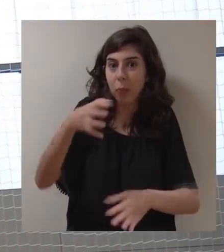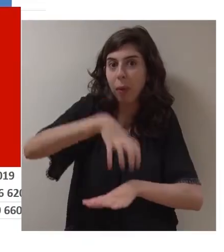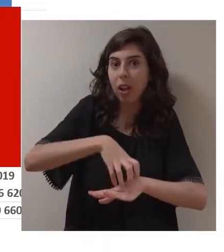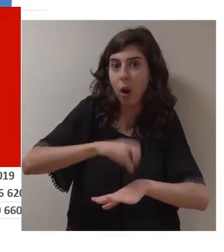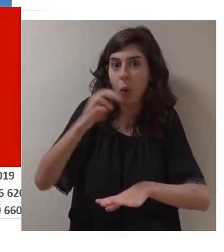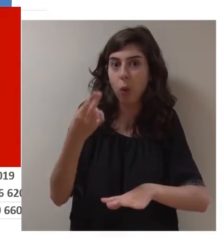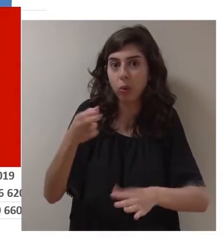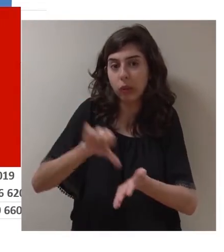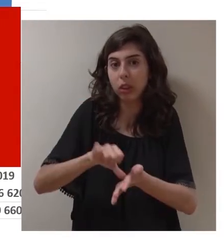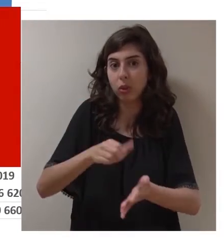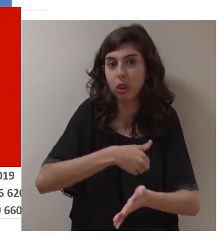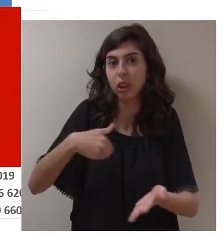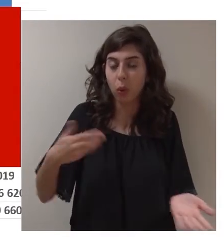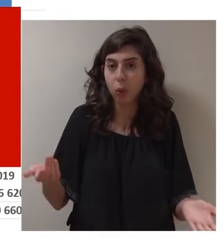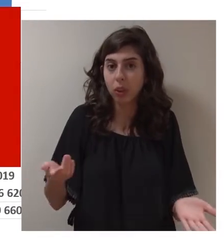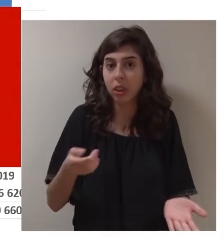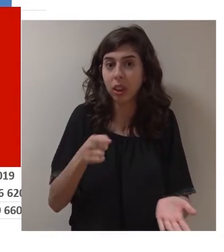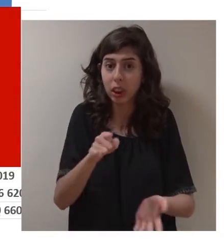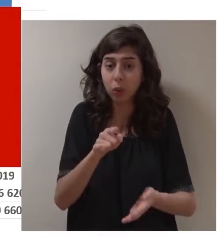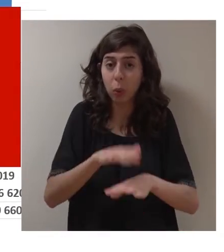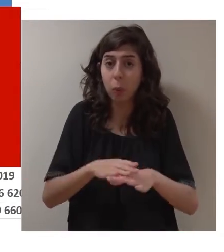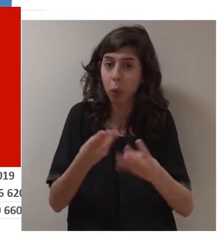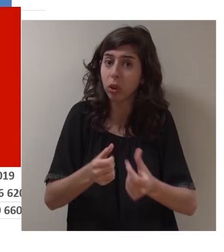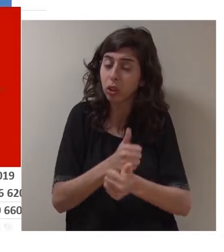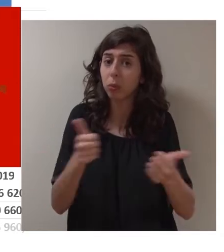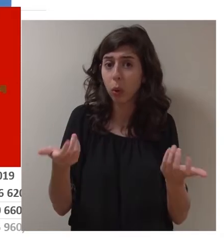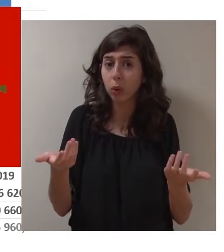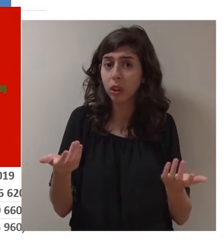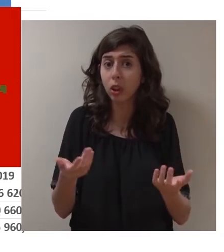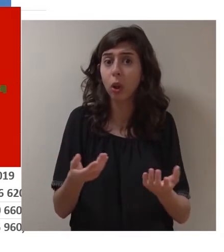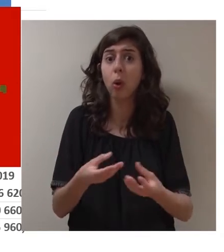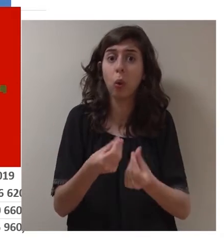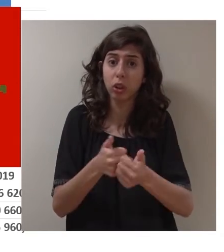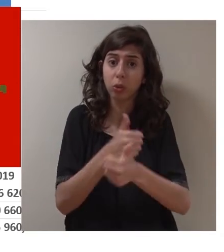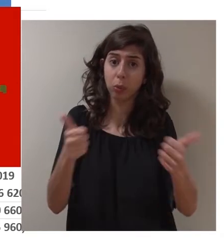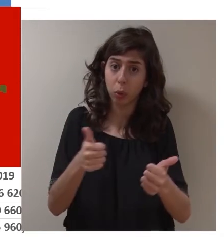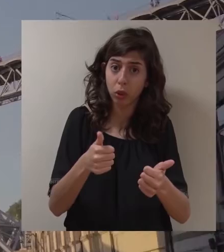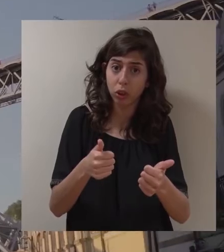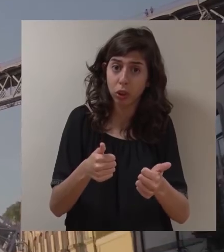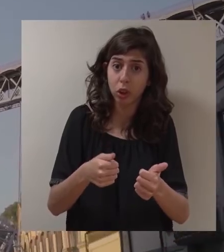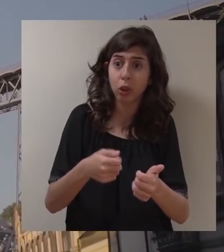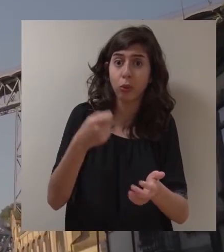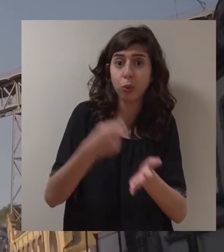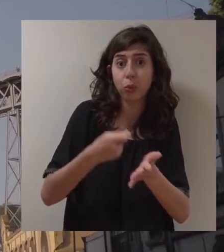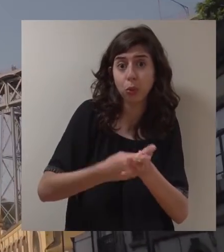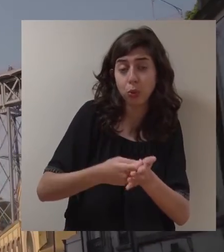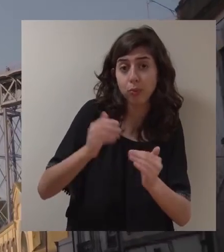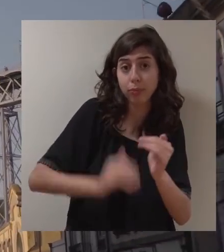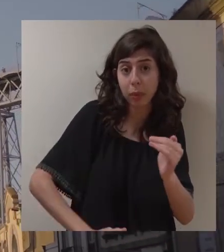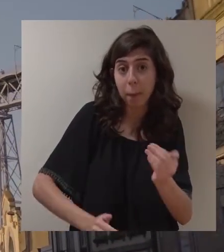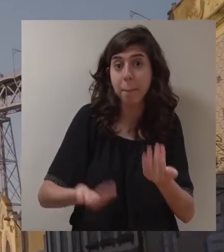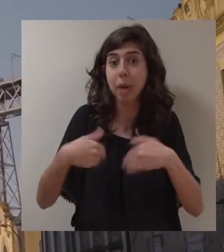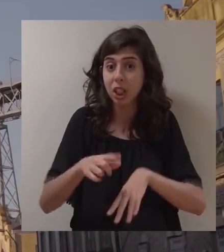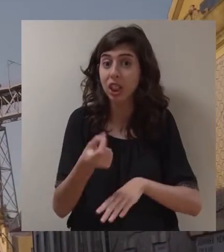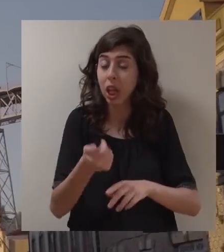saúde. A poupança corrente da Câmara é também o produto das boas contas. Boas contas, menos juros. Menos juros, mais